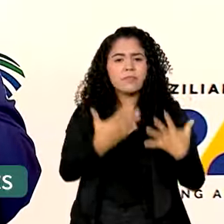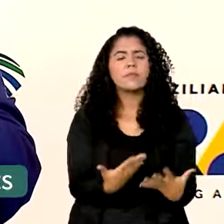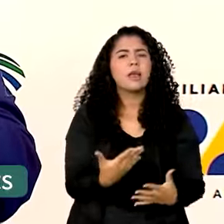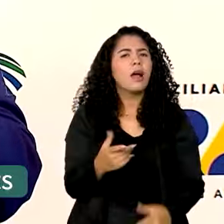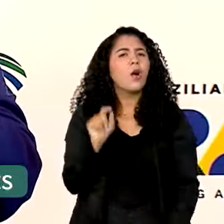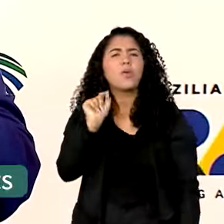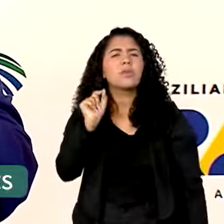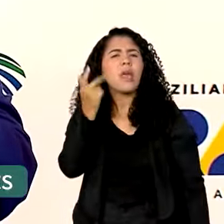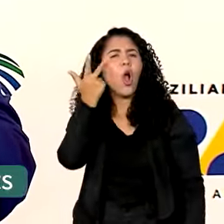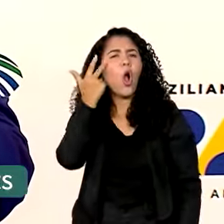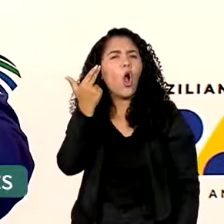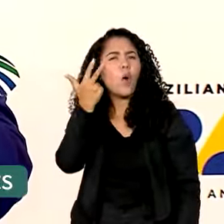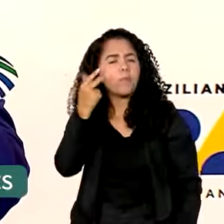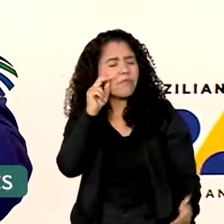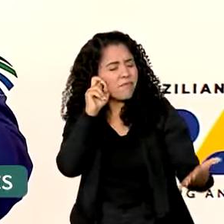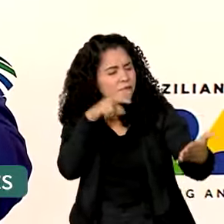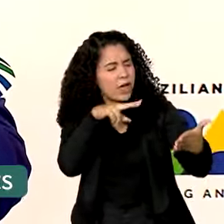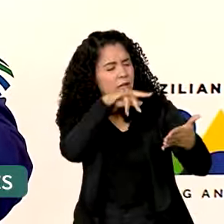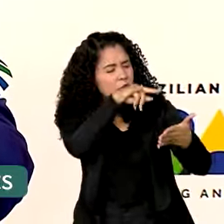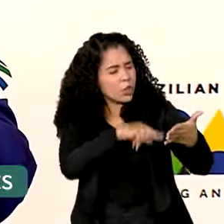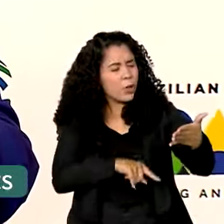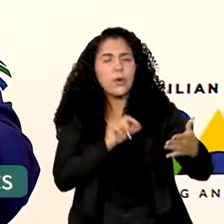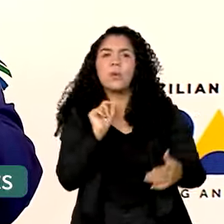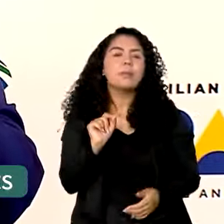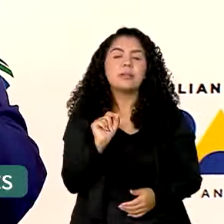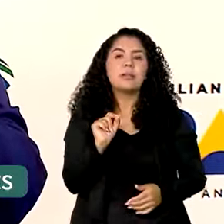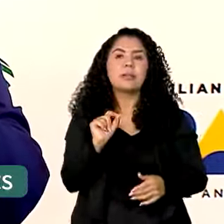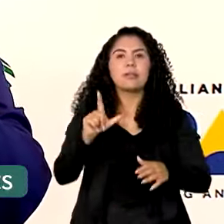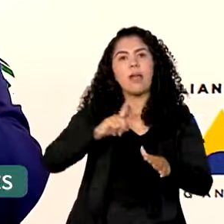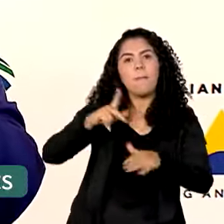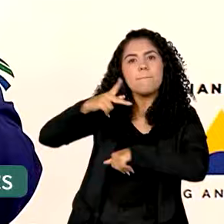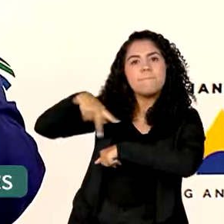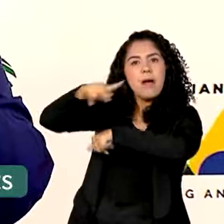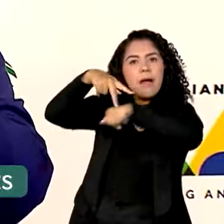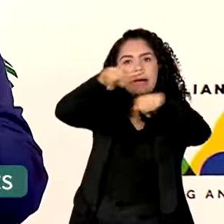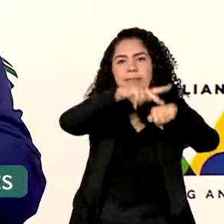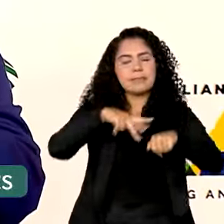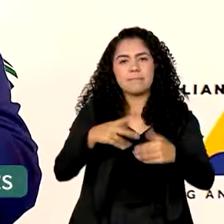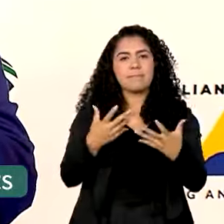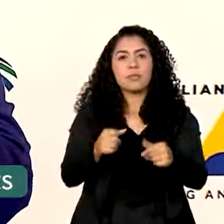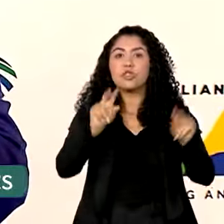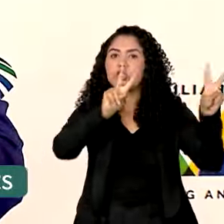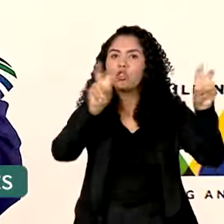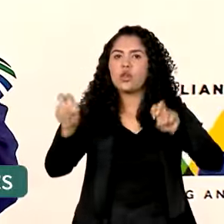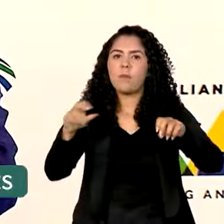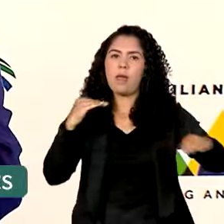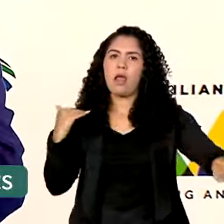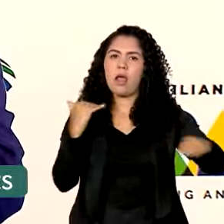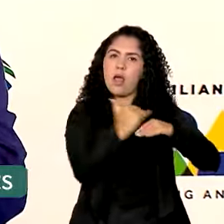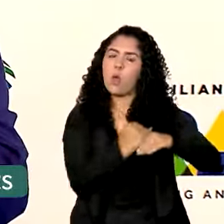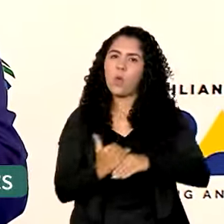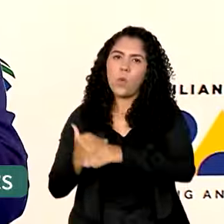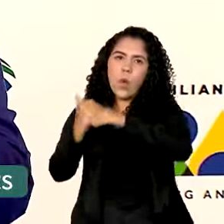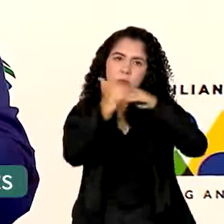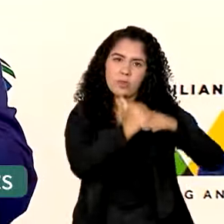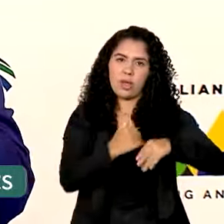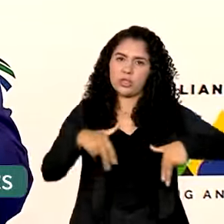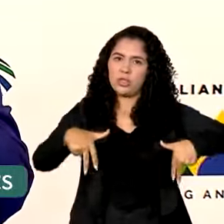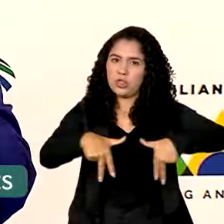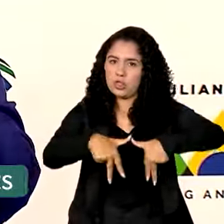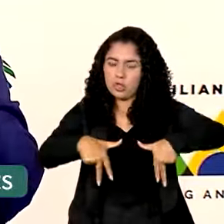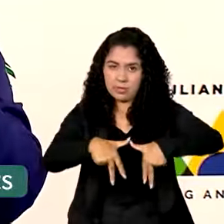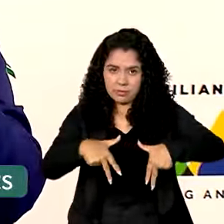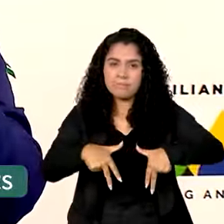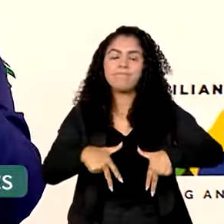Primeiro, e que a maioria dos países não abre mão. Primeiro, a questão da igualdade de gênero. Nós estamos trabalhando numa